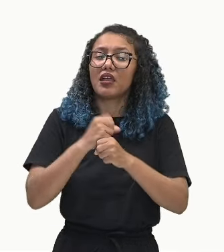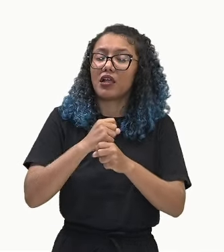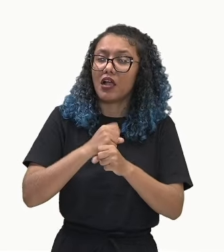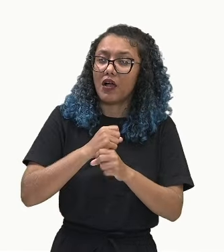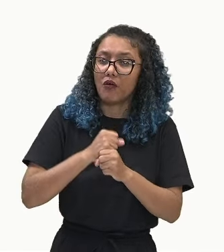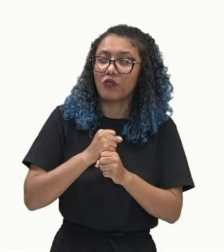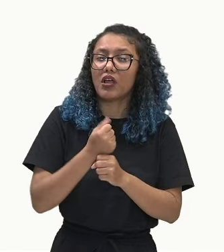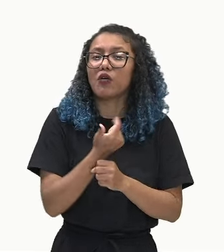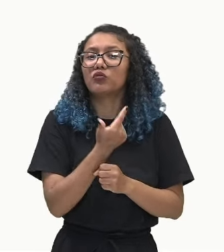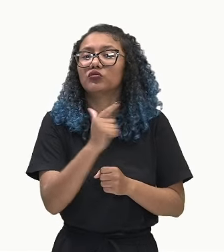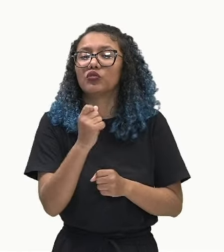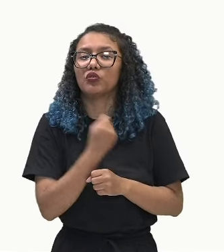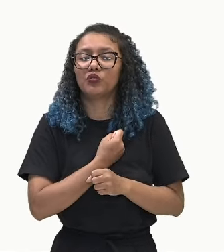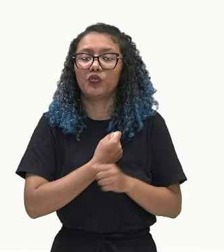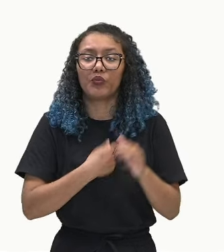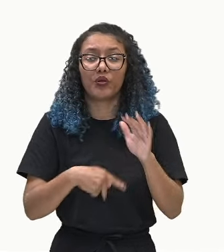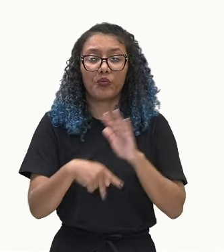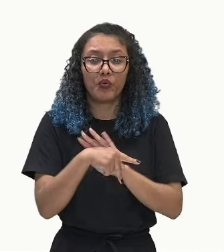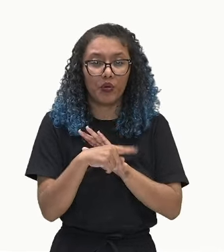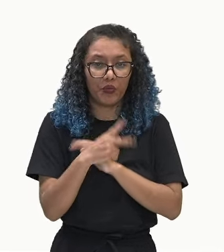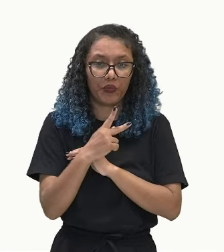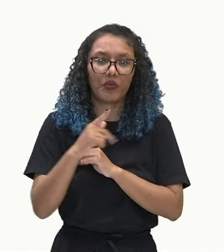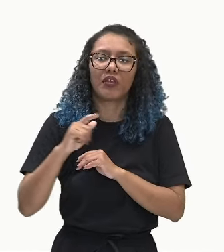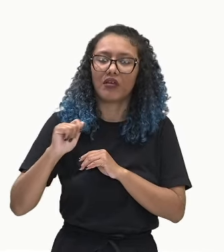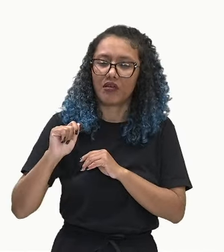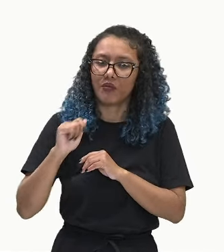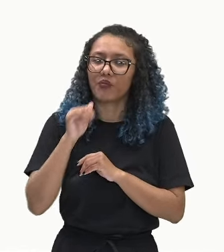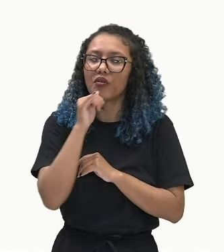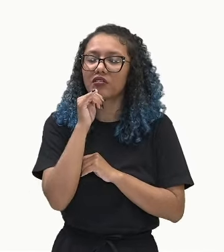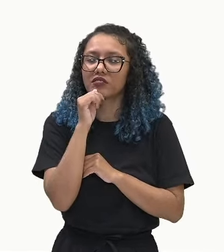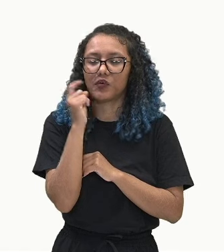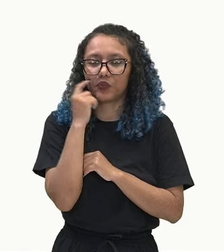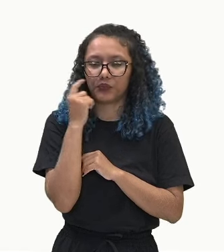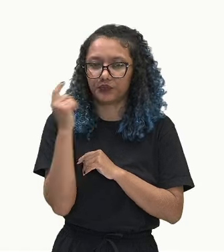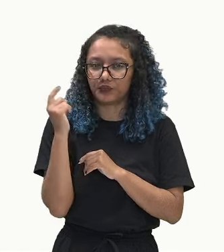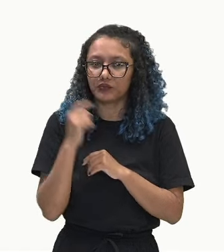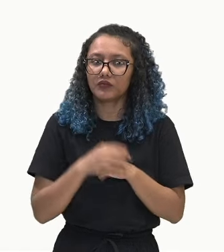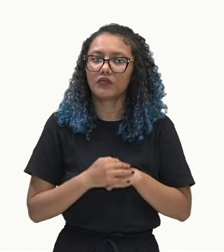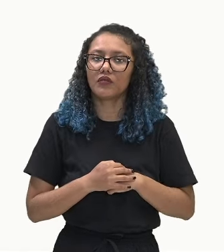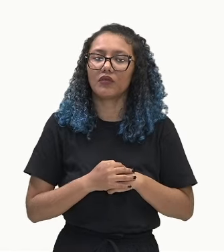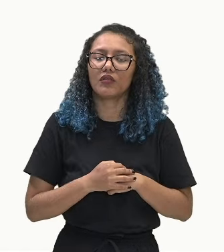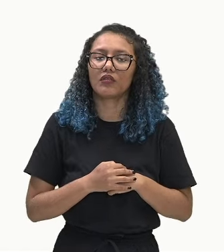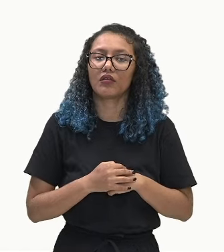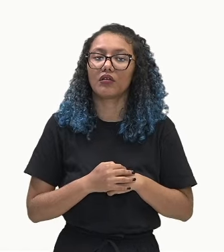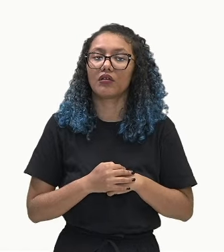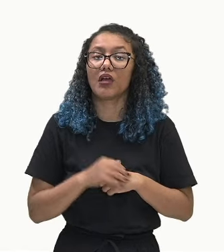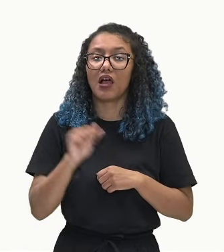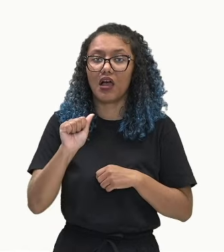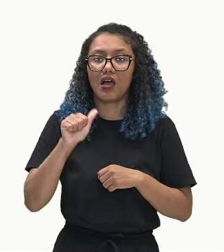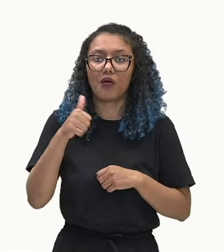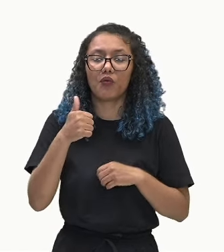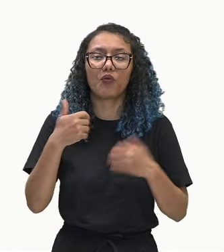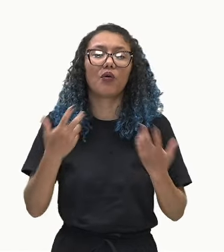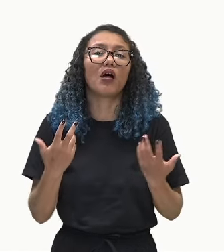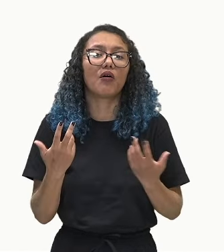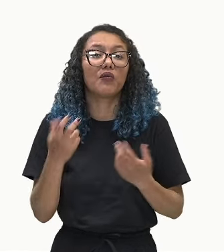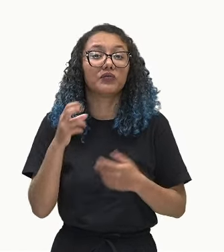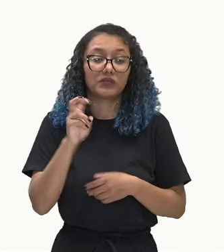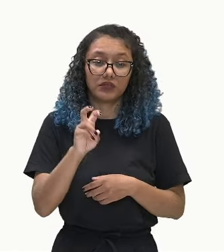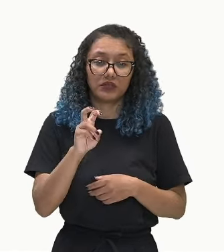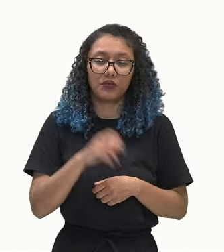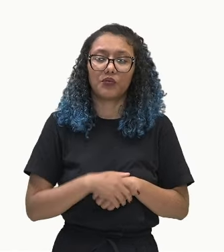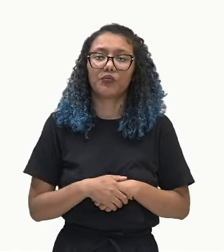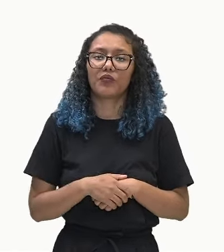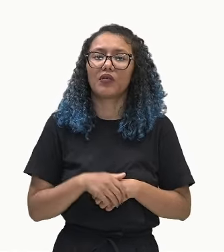termos da PA. Por exemplo, aqui nós temos o A1, que é o 5. O